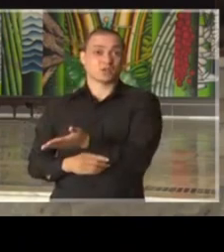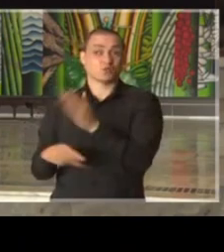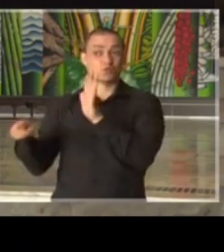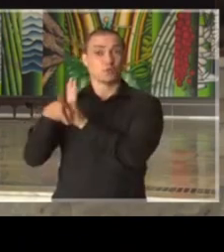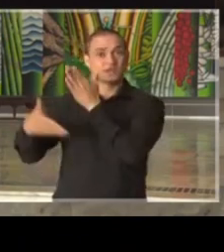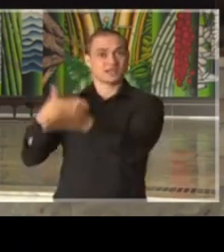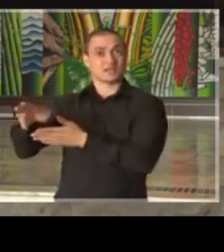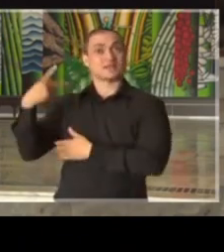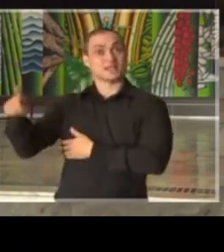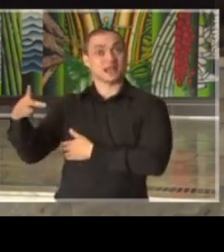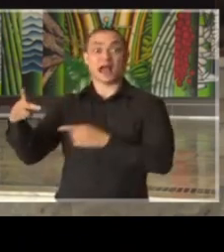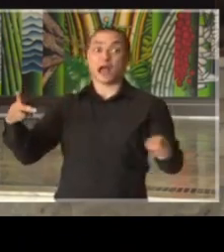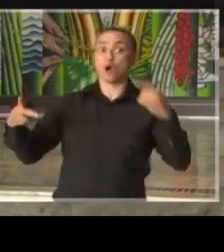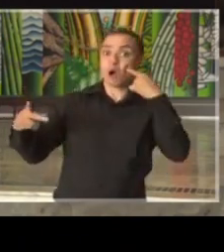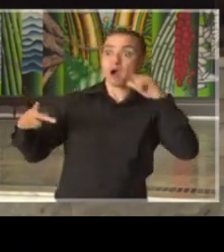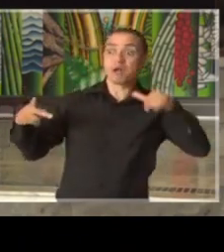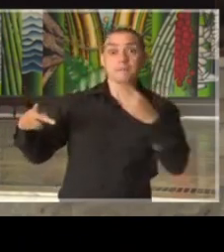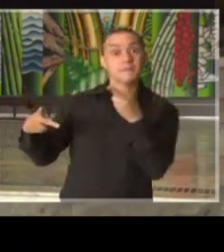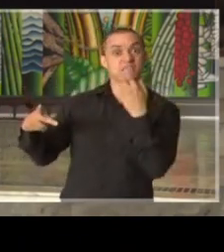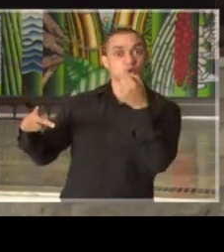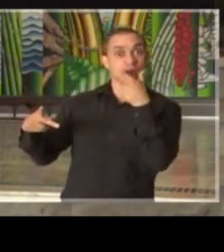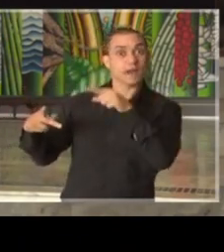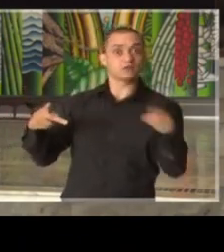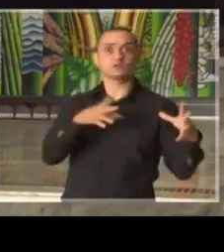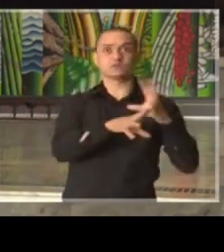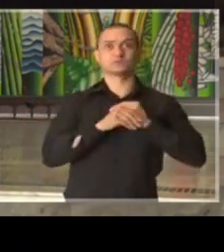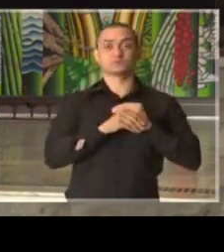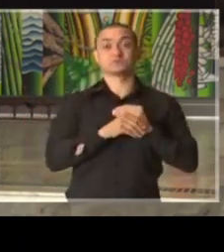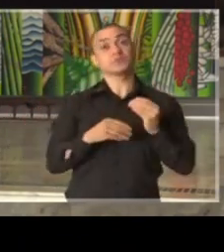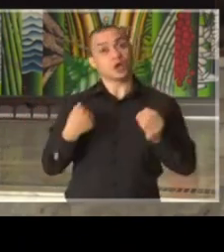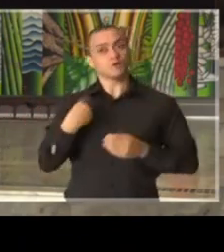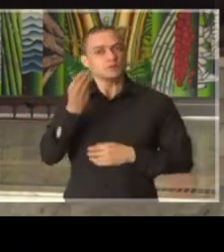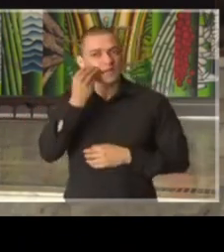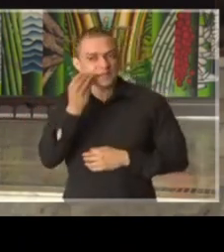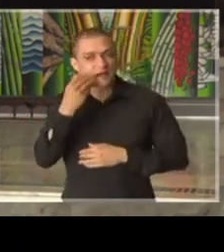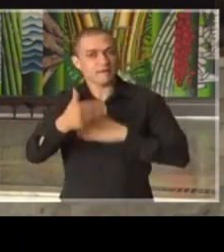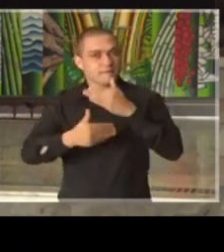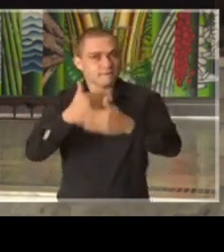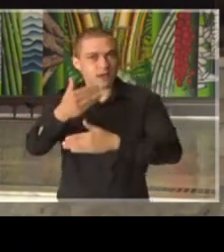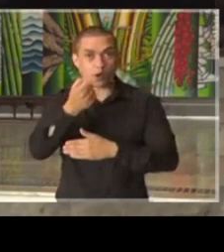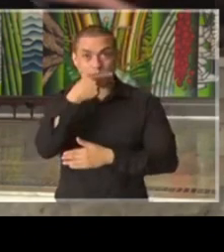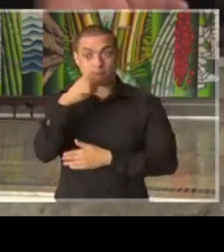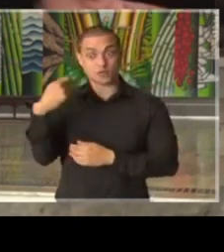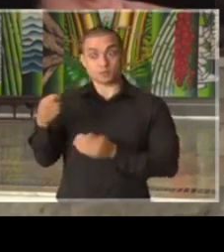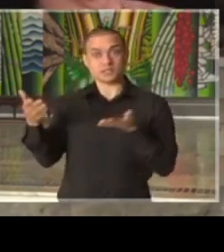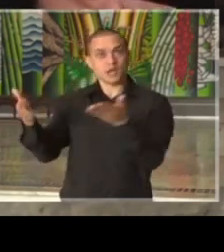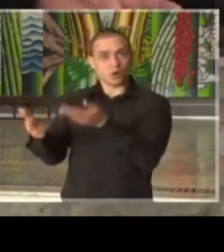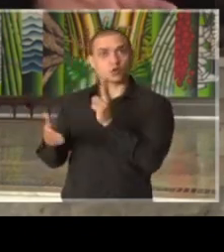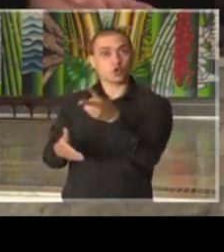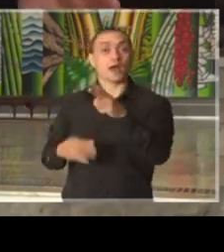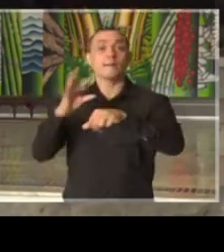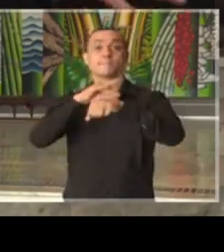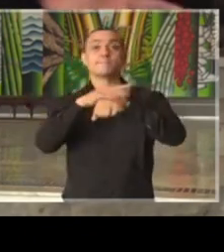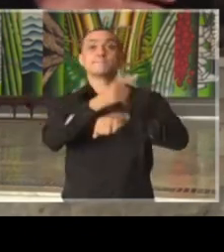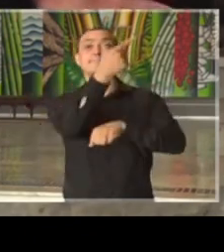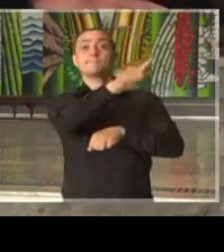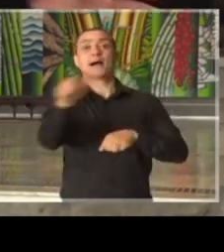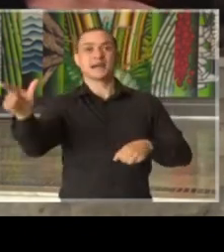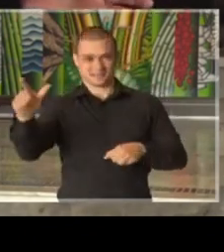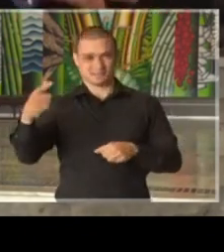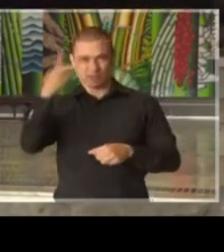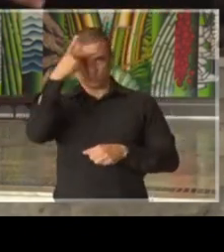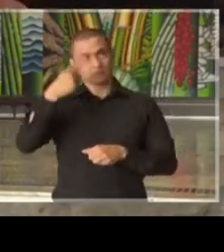sua resposta. Nós precisamos continuar tendo a disponibilidade do medicamento para doenças pré